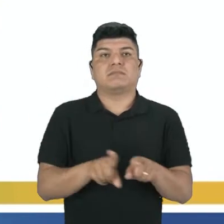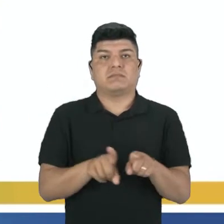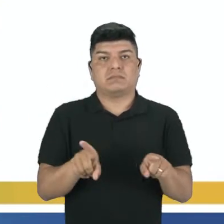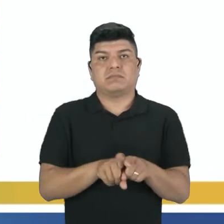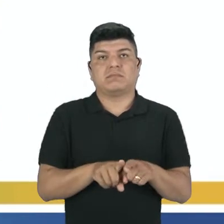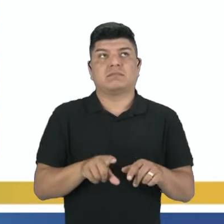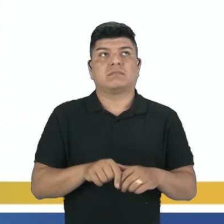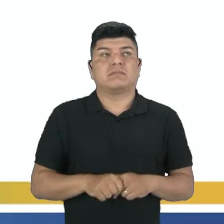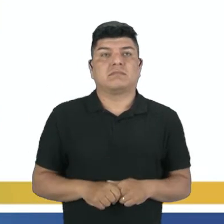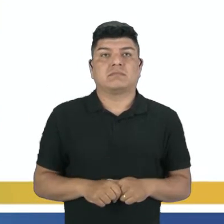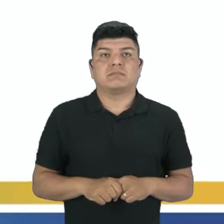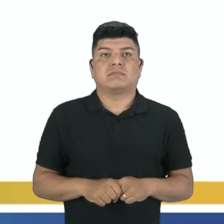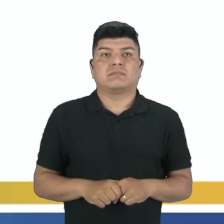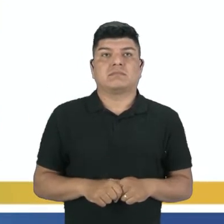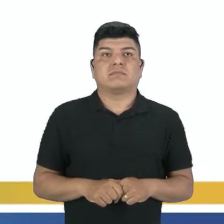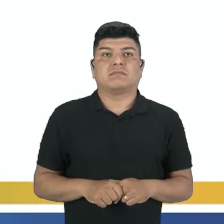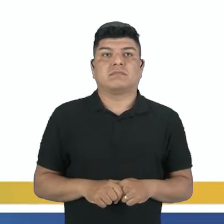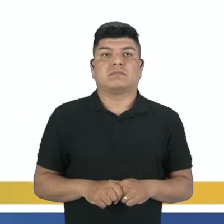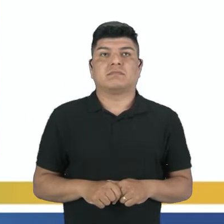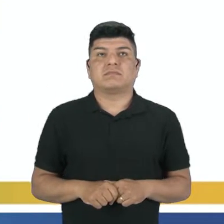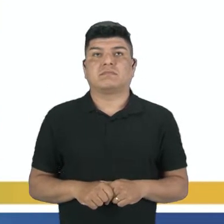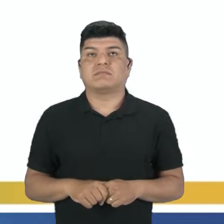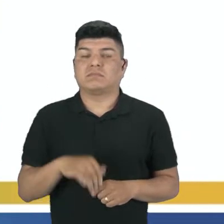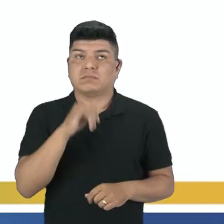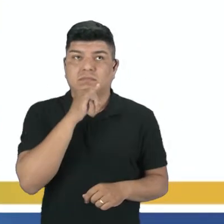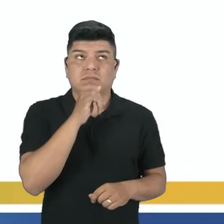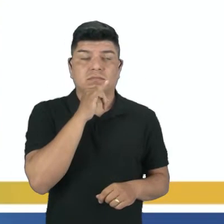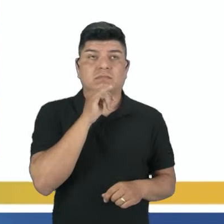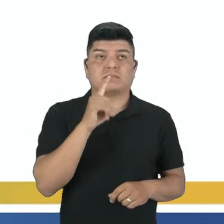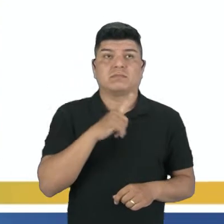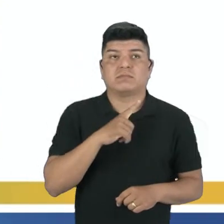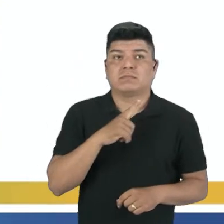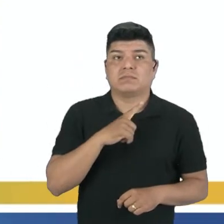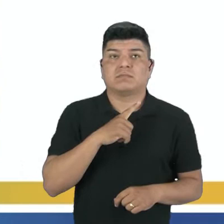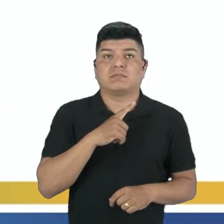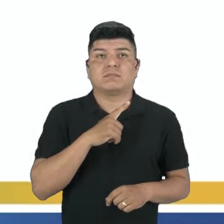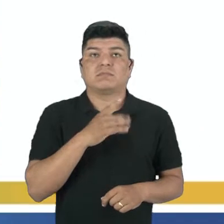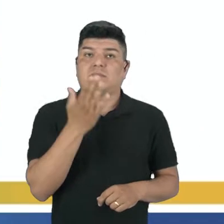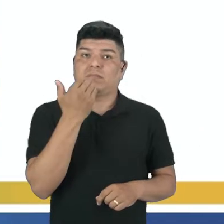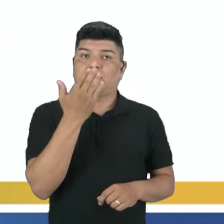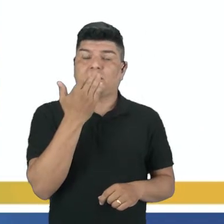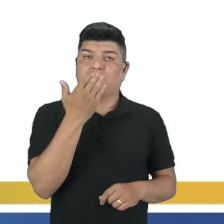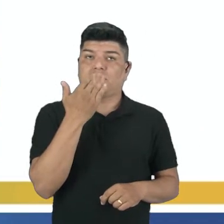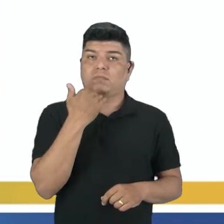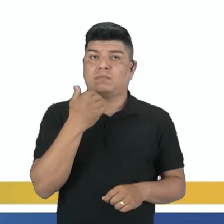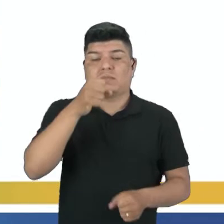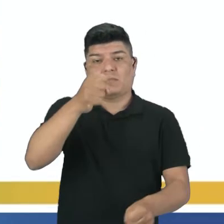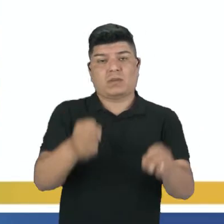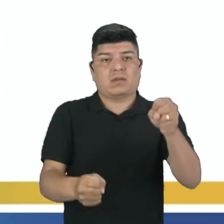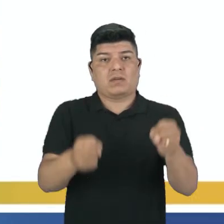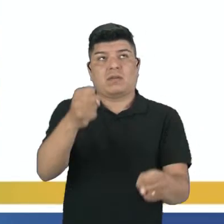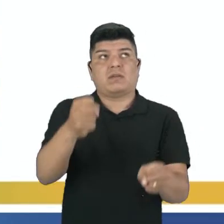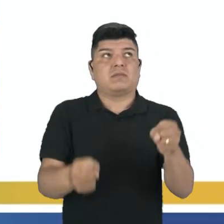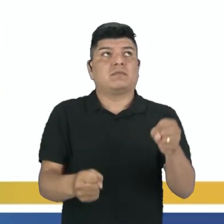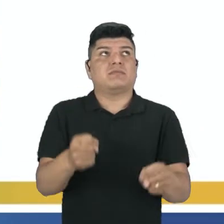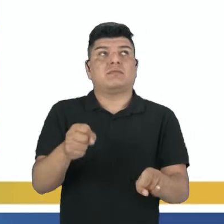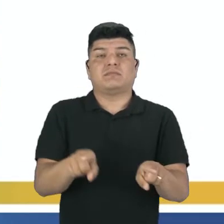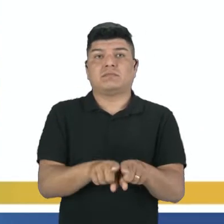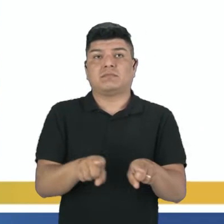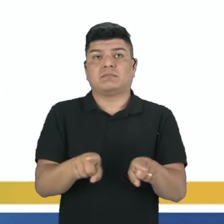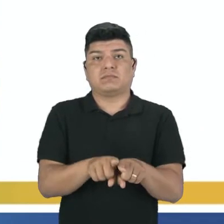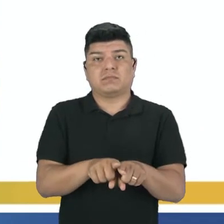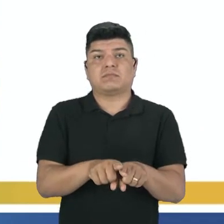né? Como aí nós temos aí os exemplos aí, alimentos, automóveis, né? também